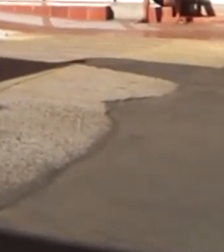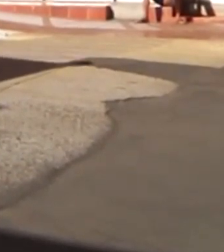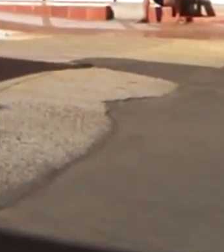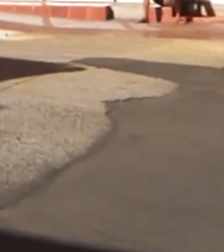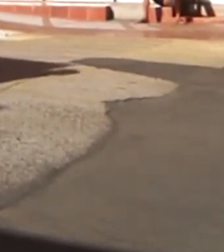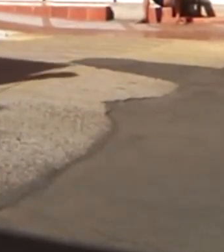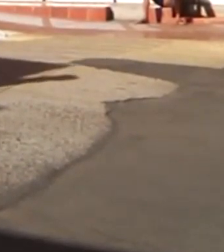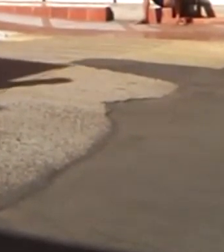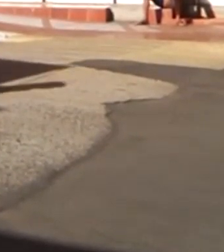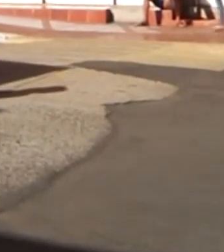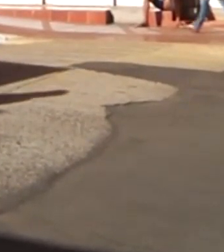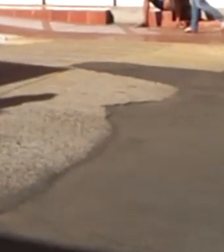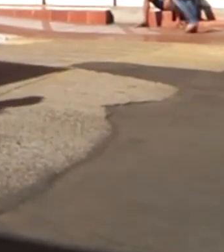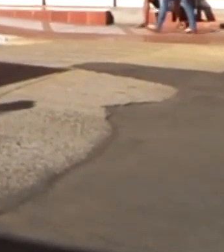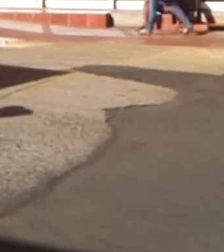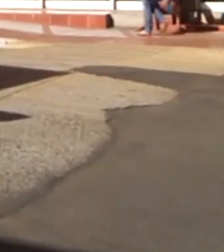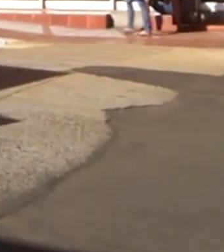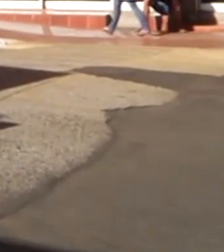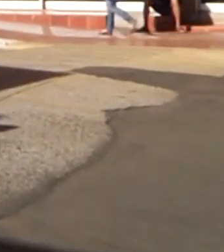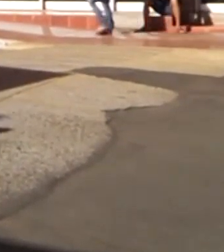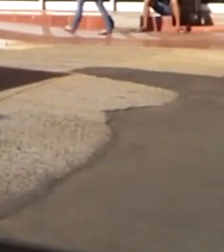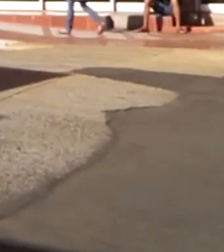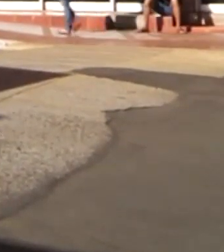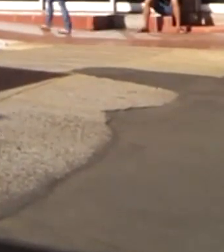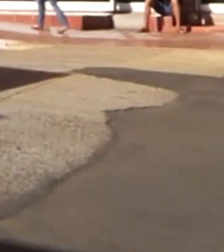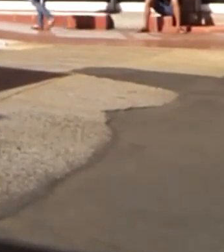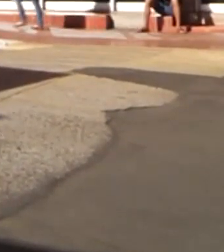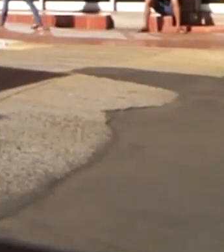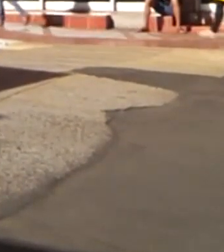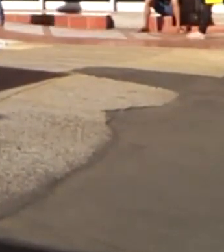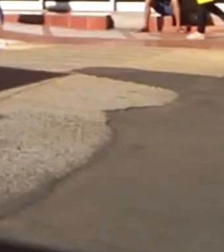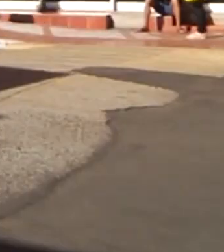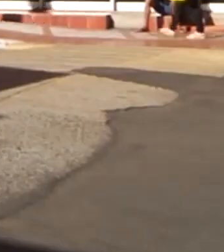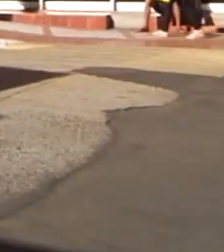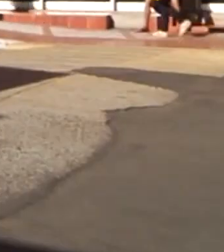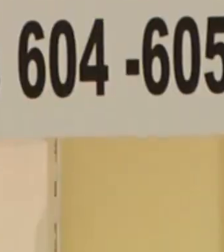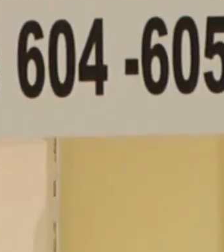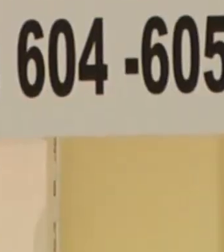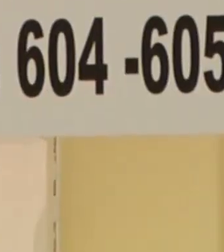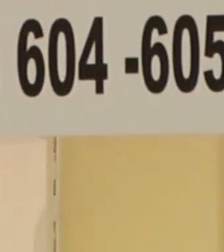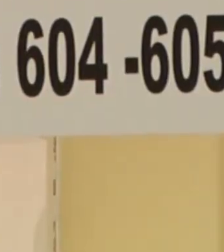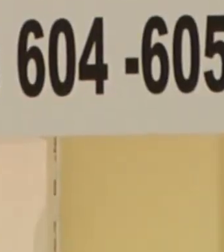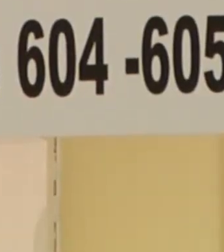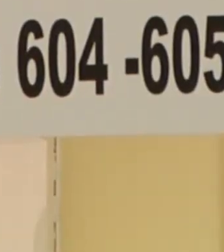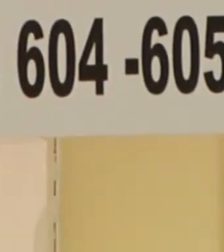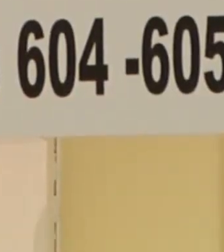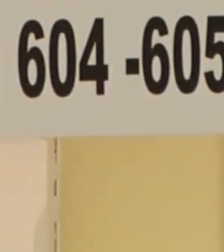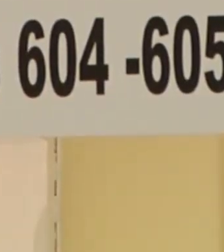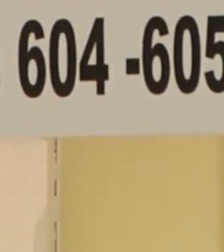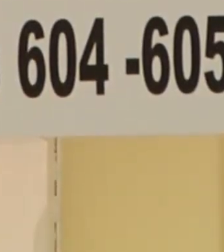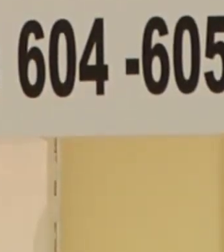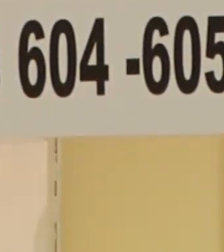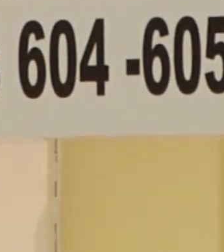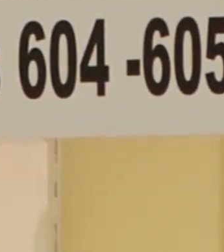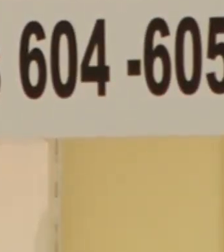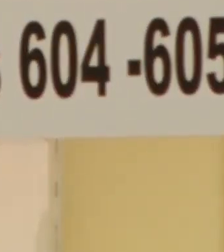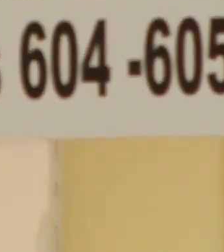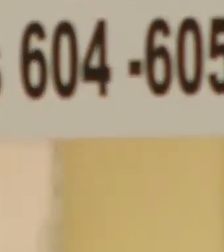André Gomes, penido, foi nomeado para a função de confiança de diretor de serviços administrativos.